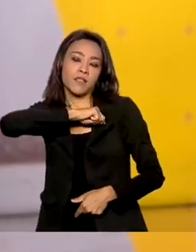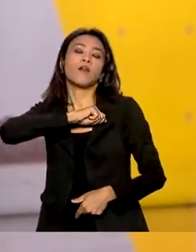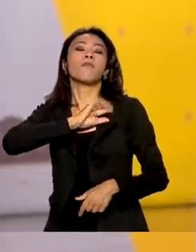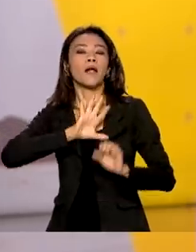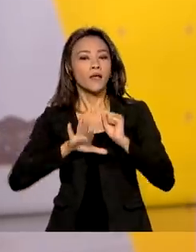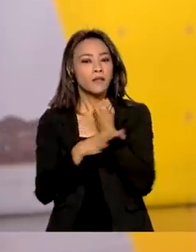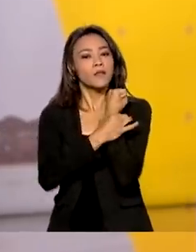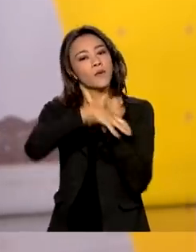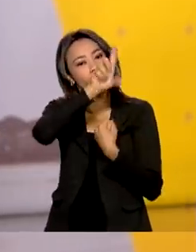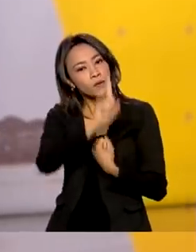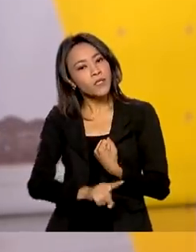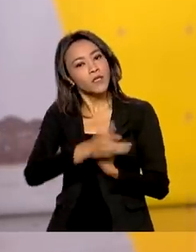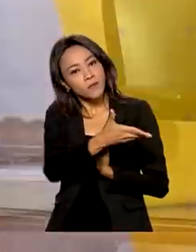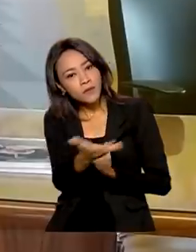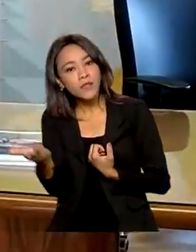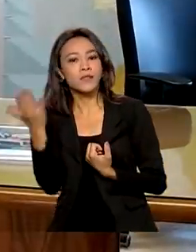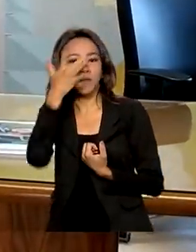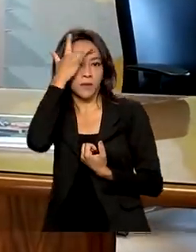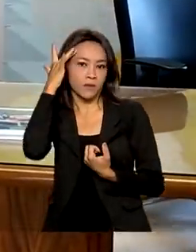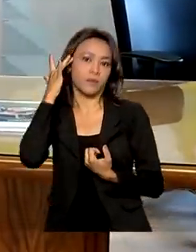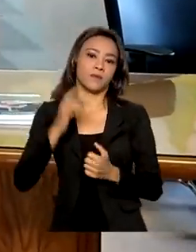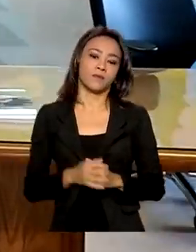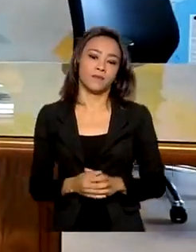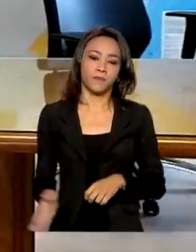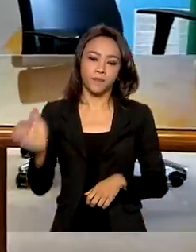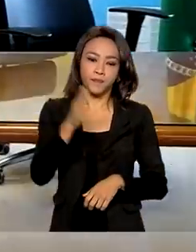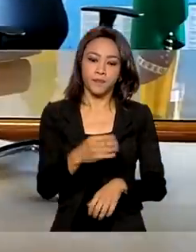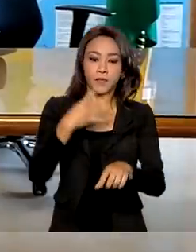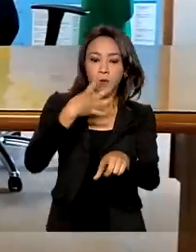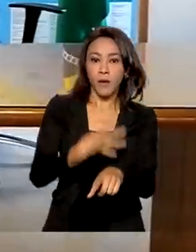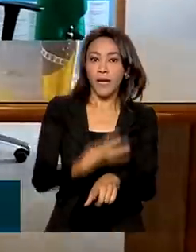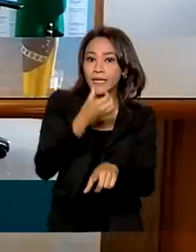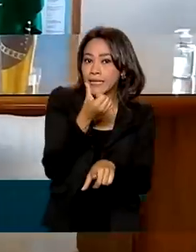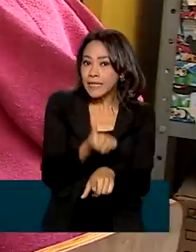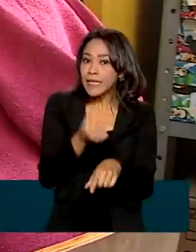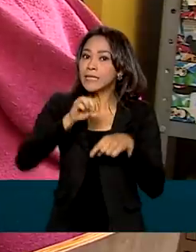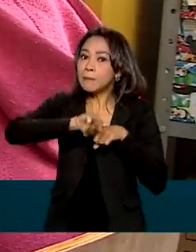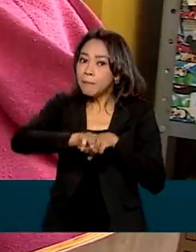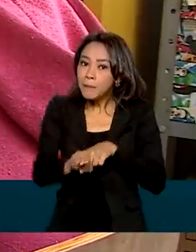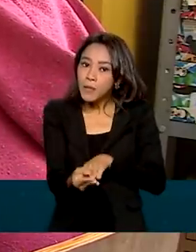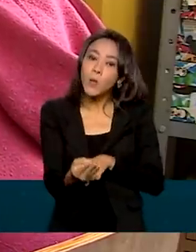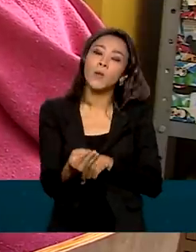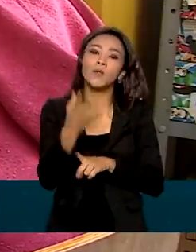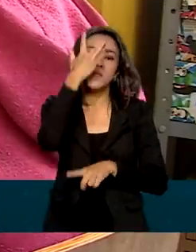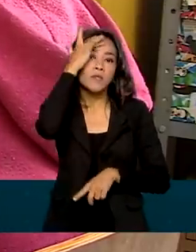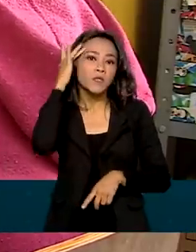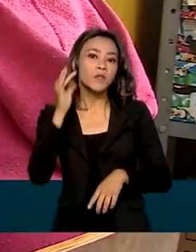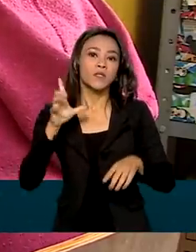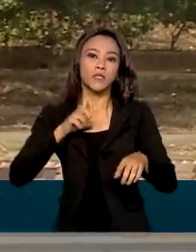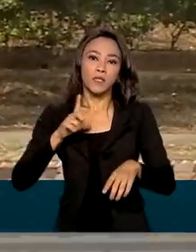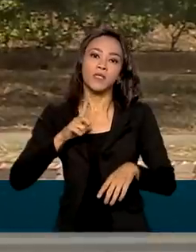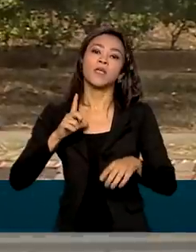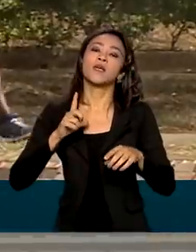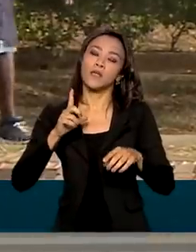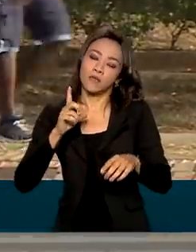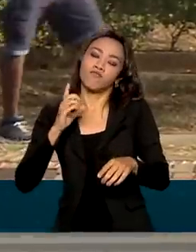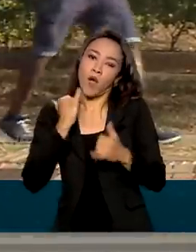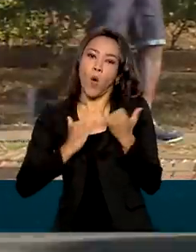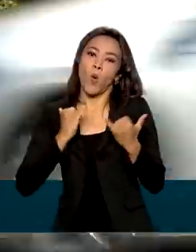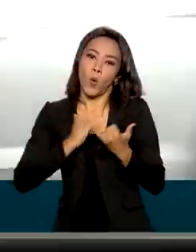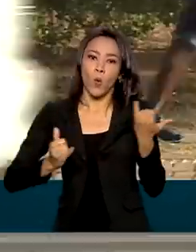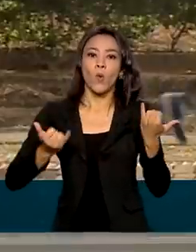dessa parcela da sociedade. Quase 46 milhões de brasileiros declaram ter algum grau de